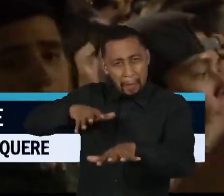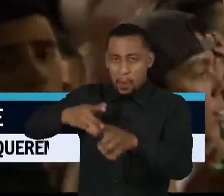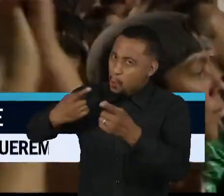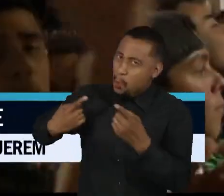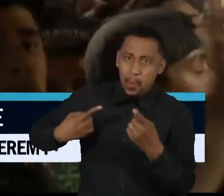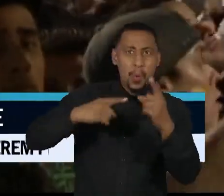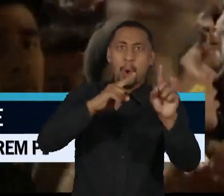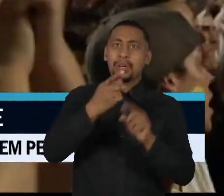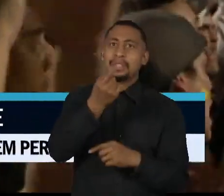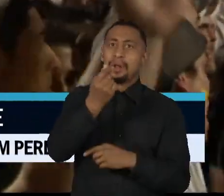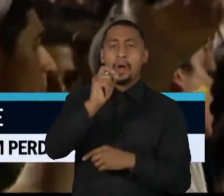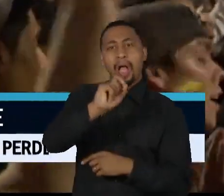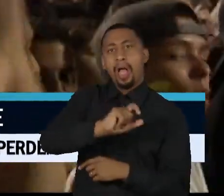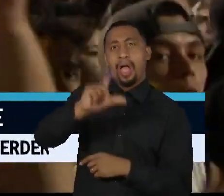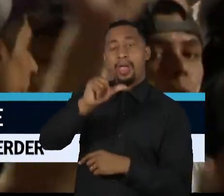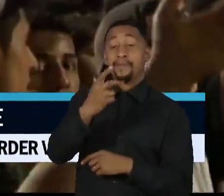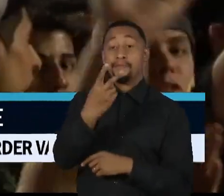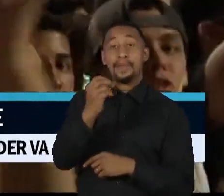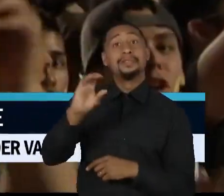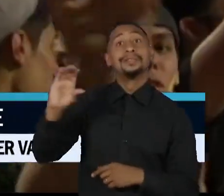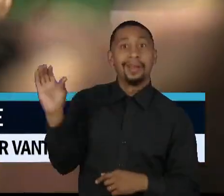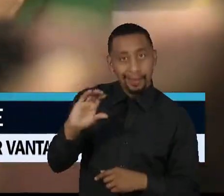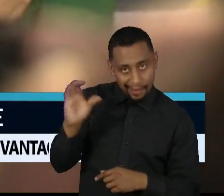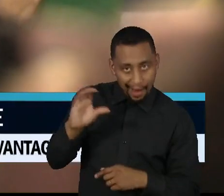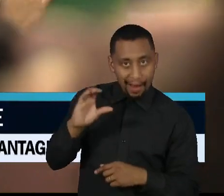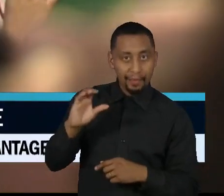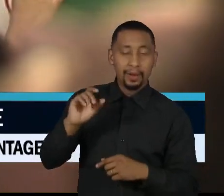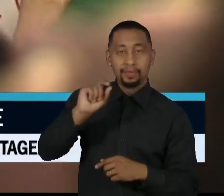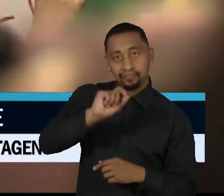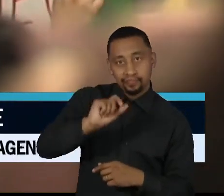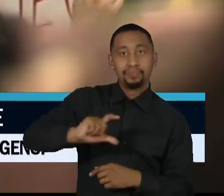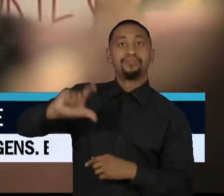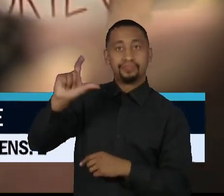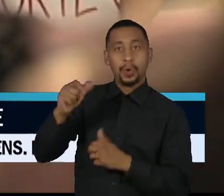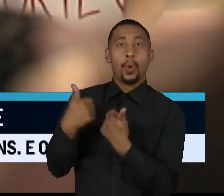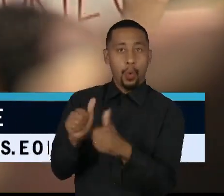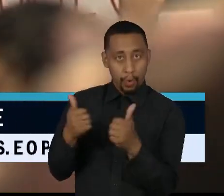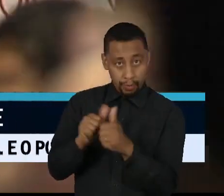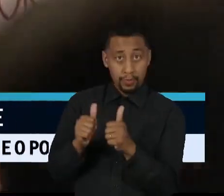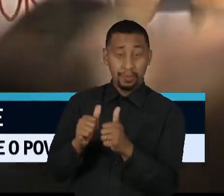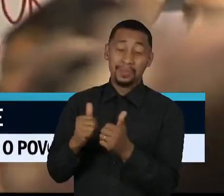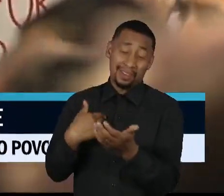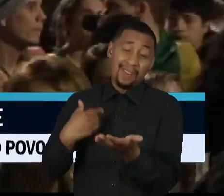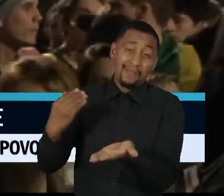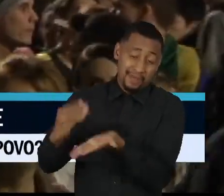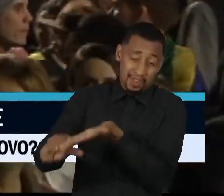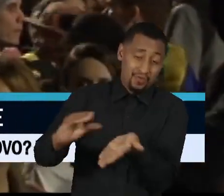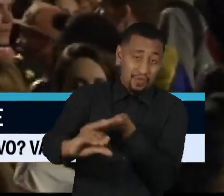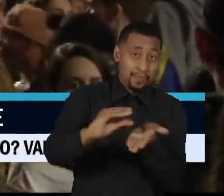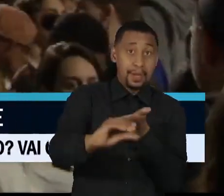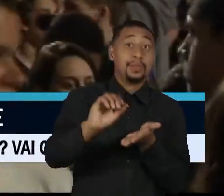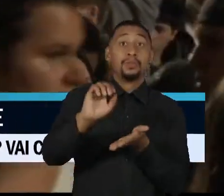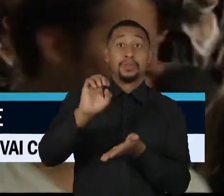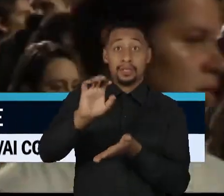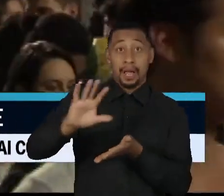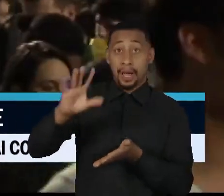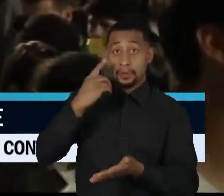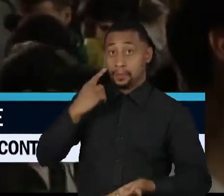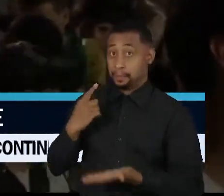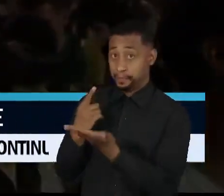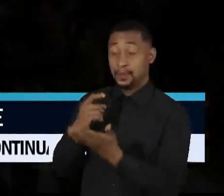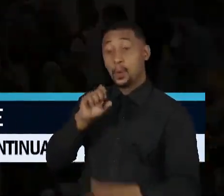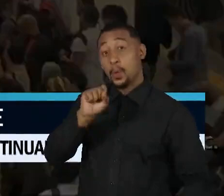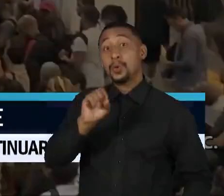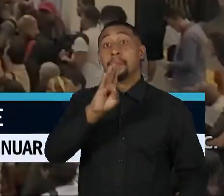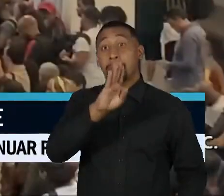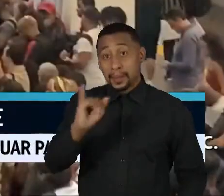o aumento de 20 centavos nas tarifas de ônibus, o investimento estatal no transporte público foi de 8 bilhões de